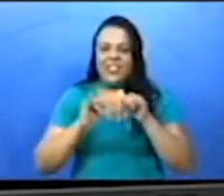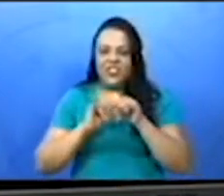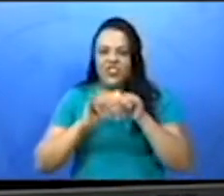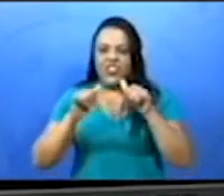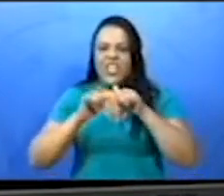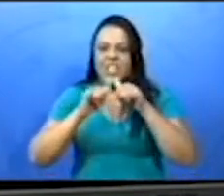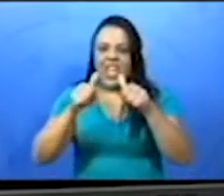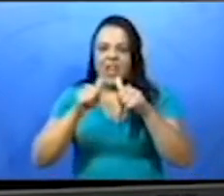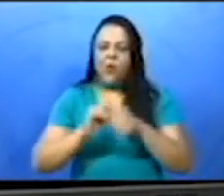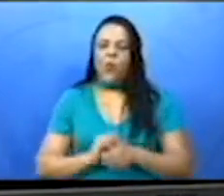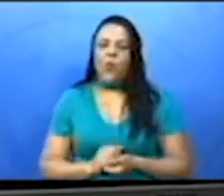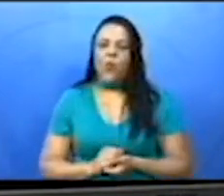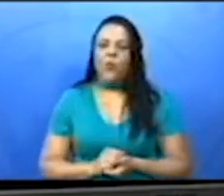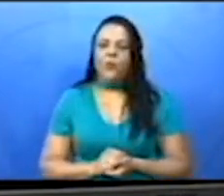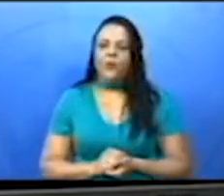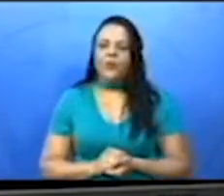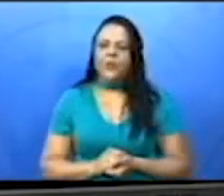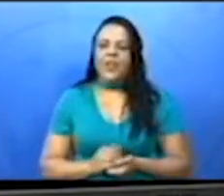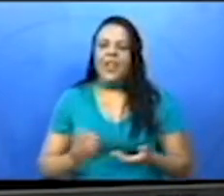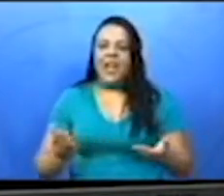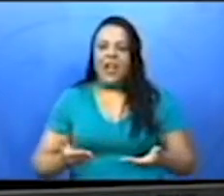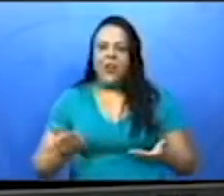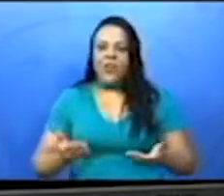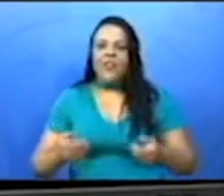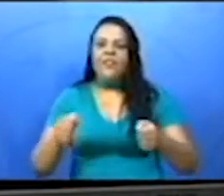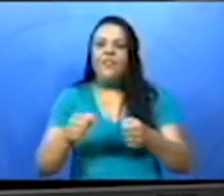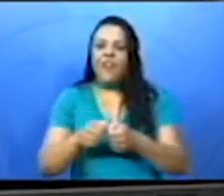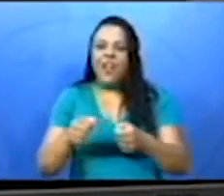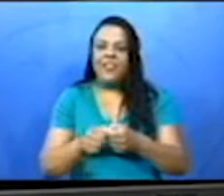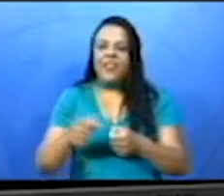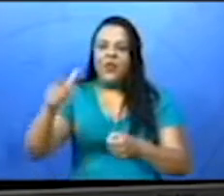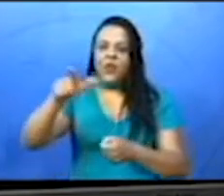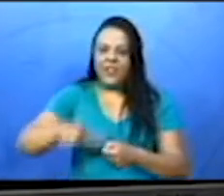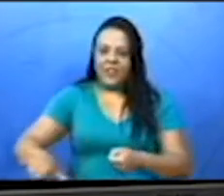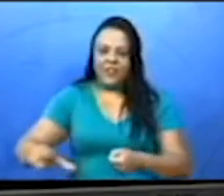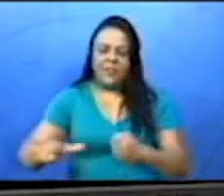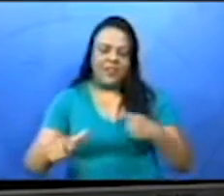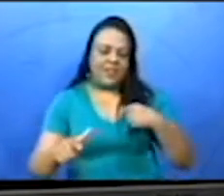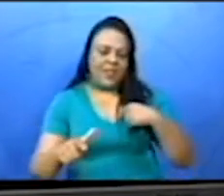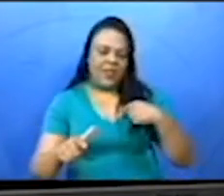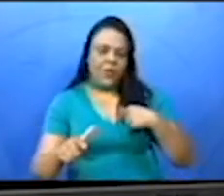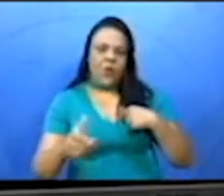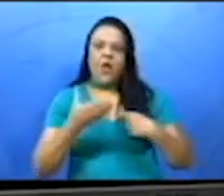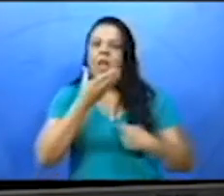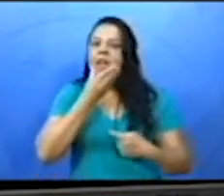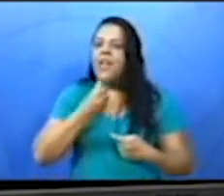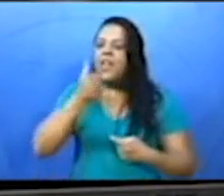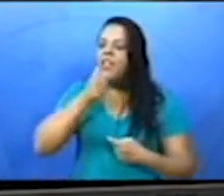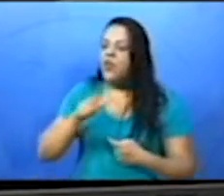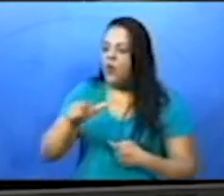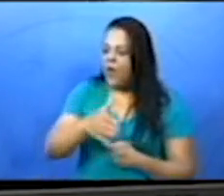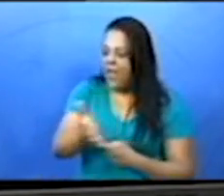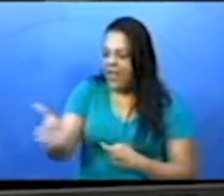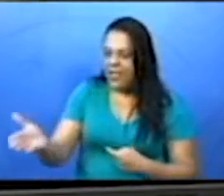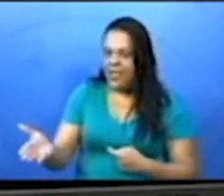Refazer, eu refarei, ele ou ela refará,